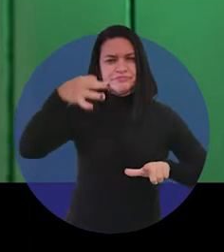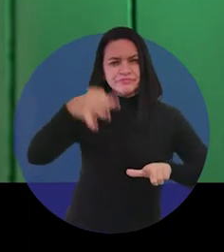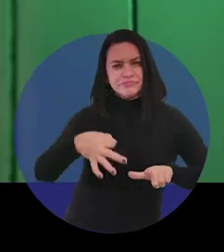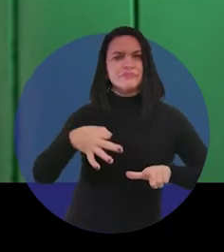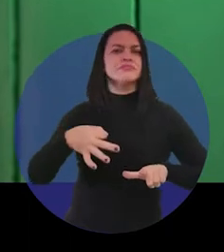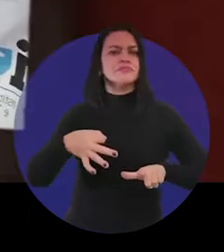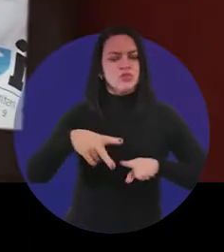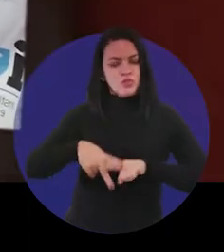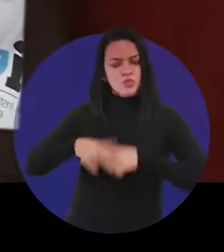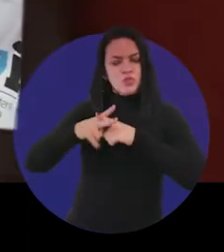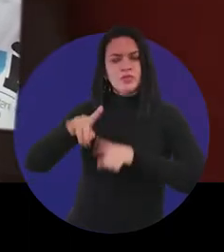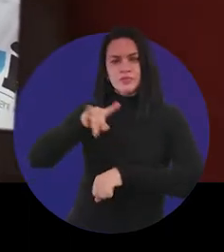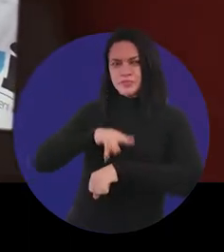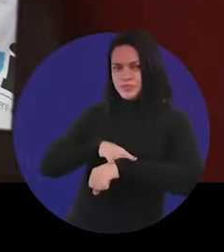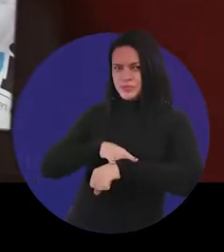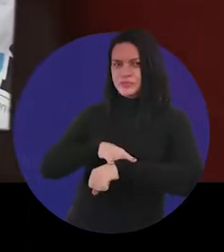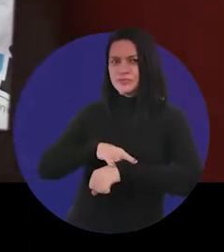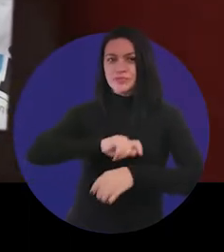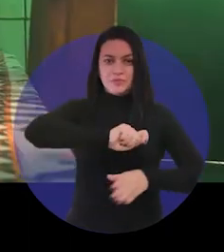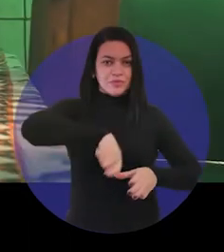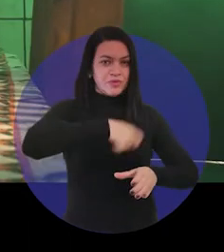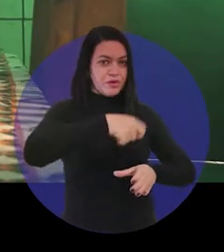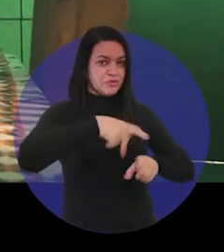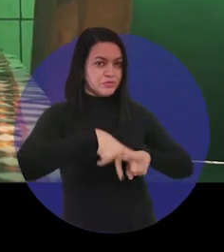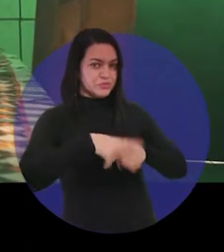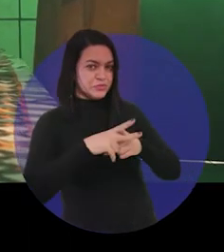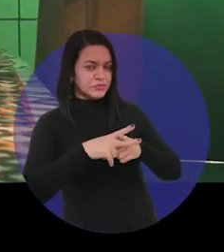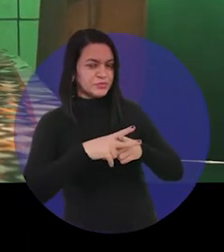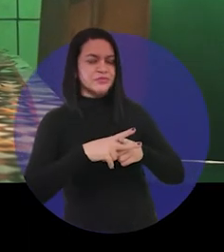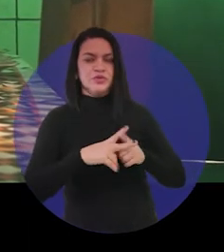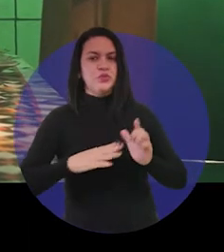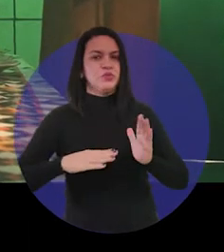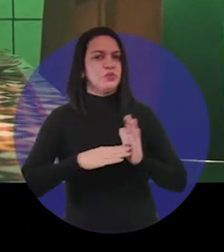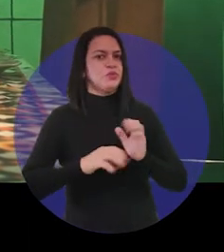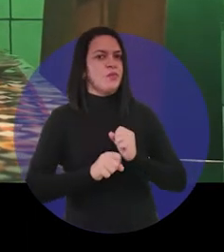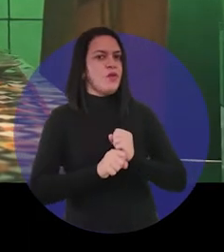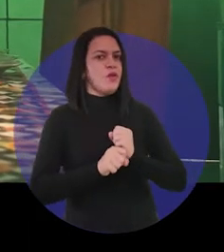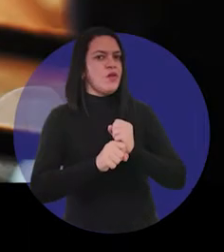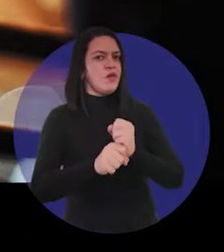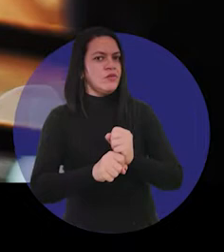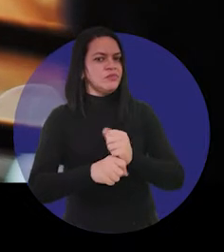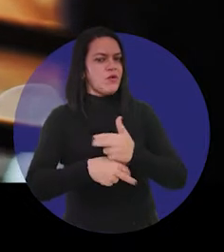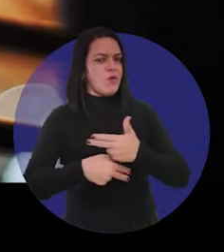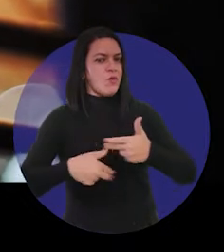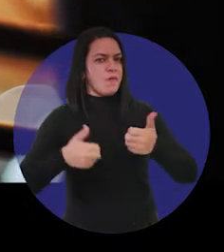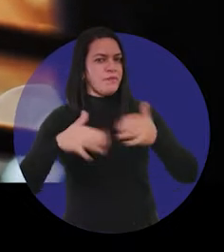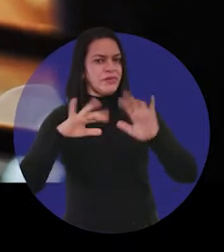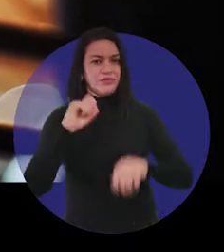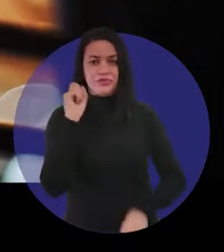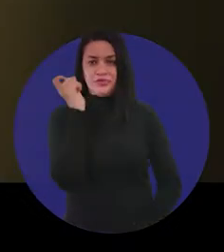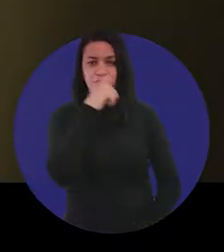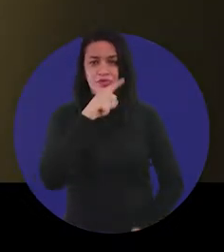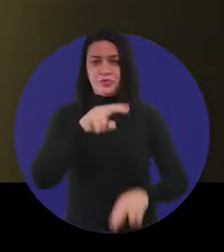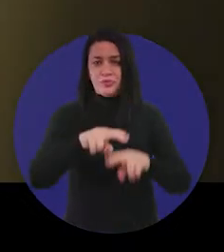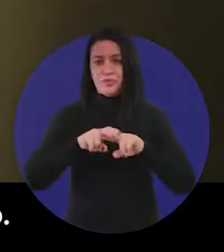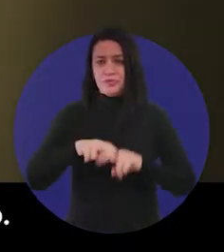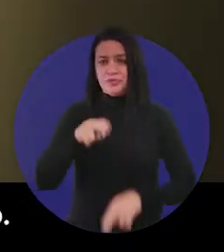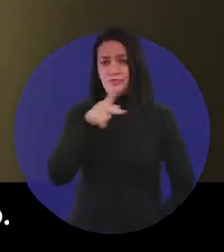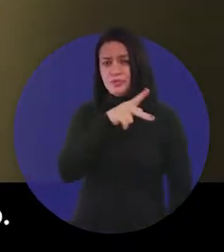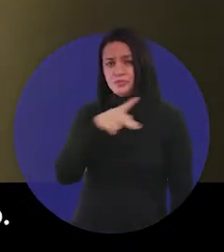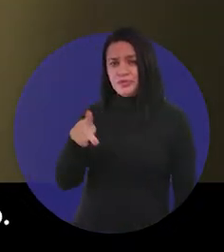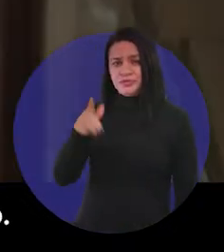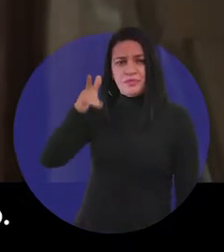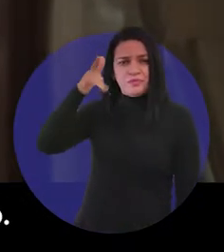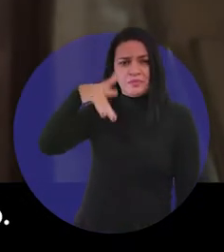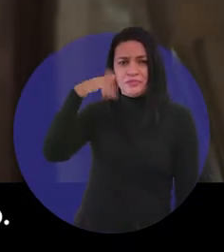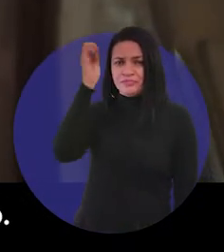decente, arrumar o banheiro, a cozinha. E nos últimos anos, as coisas ficaram ainda mais difíceis com